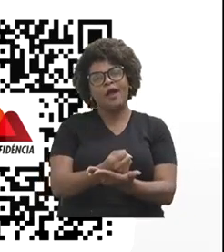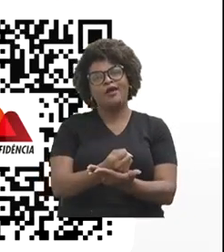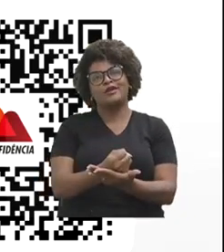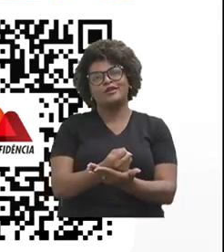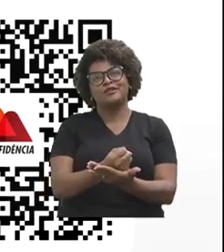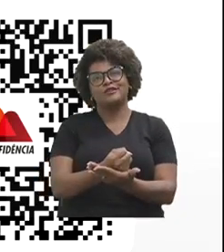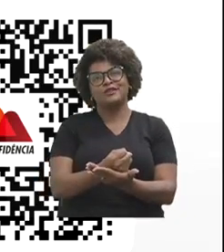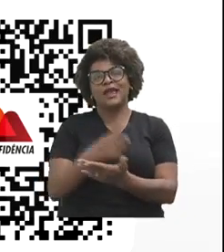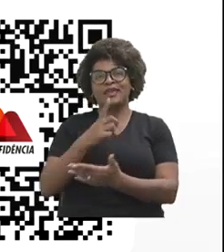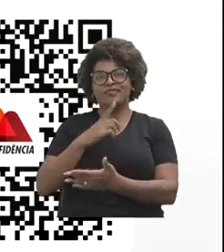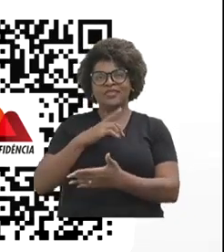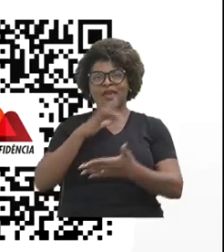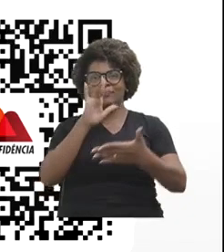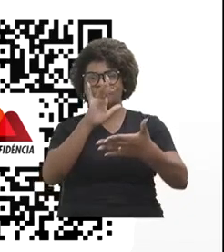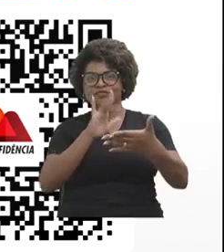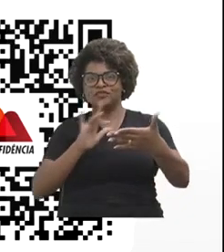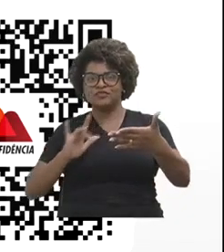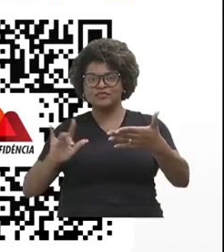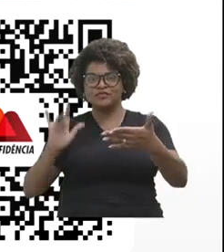É, QR Code está aí, inclusive.